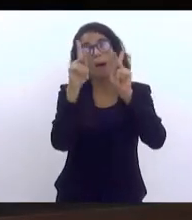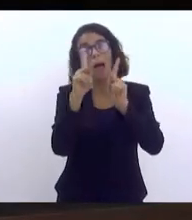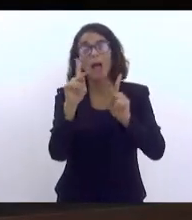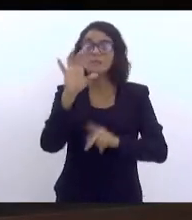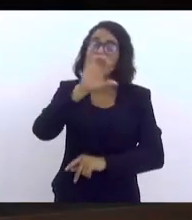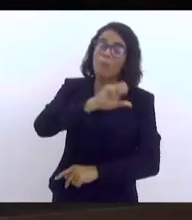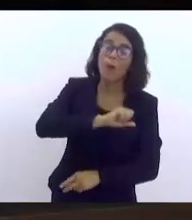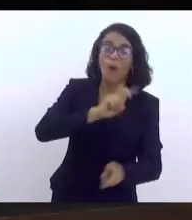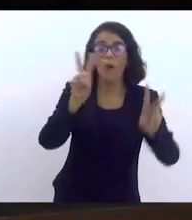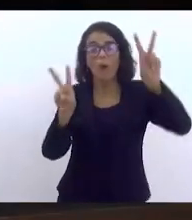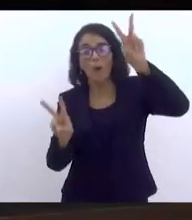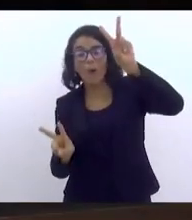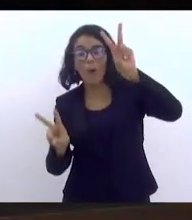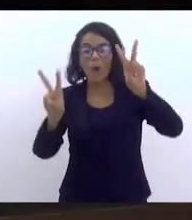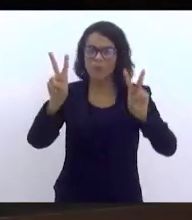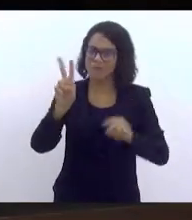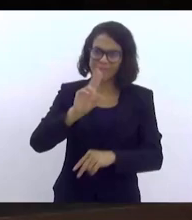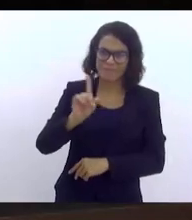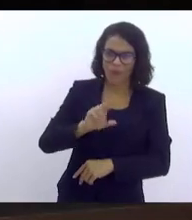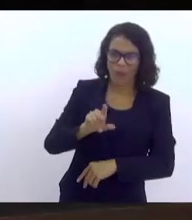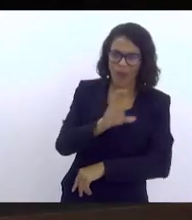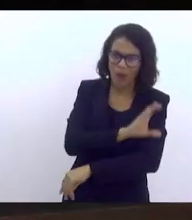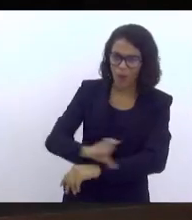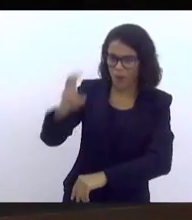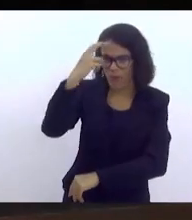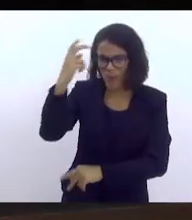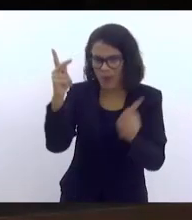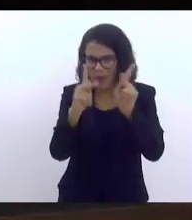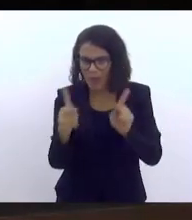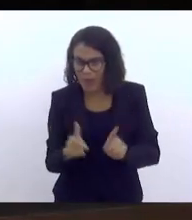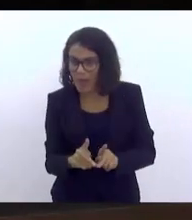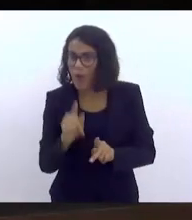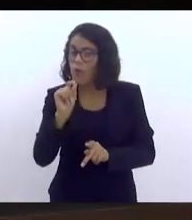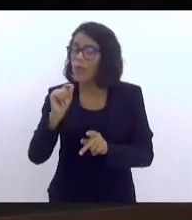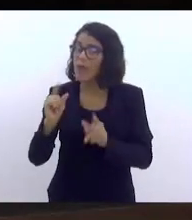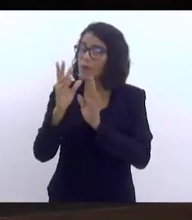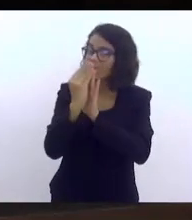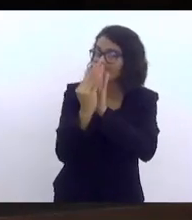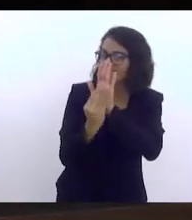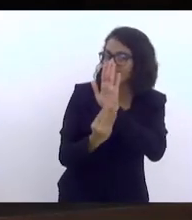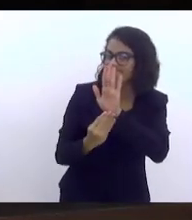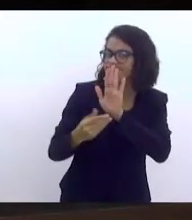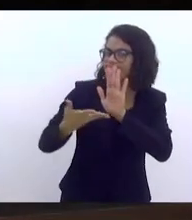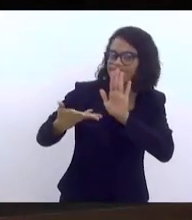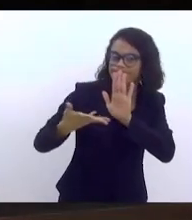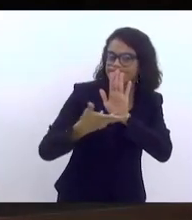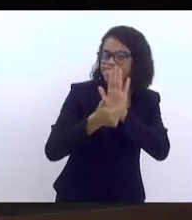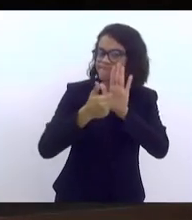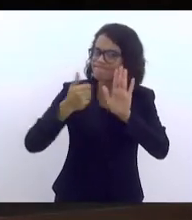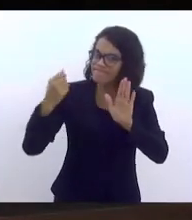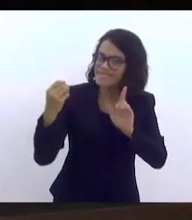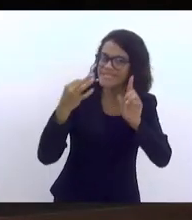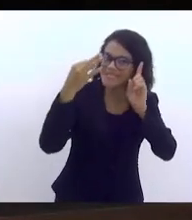o amor. Não, quando a gente fala de cultura de paz, a gente fala de um conteúdo bastante pragmático de ações